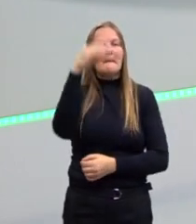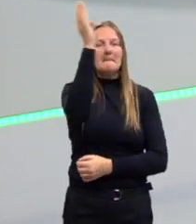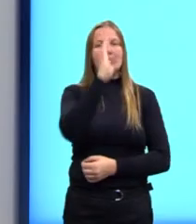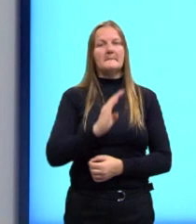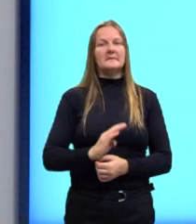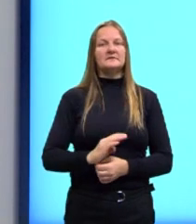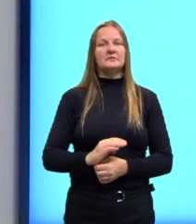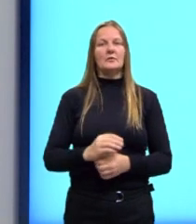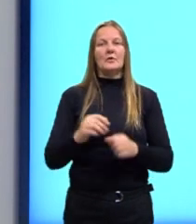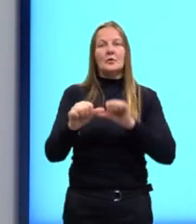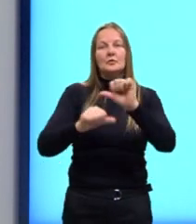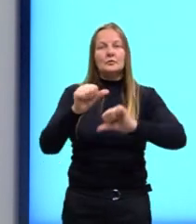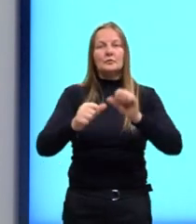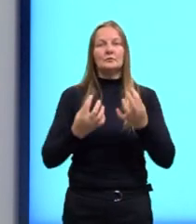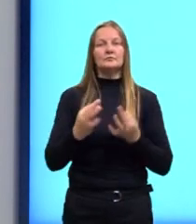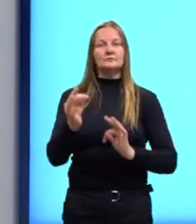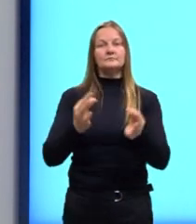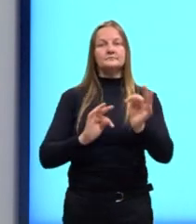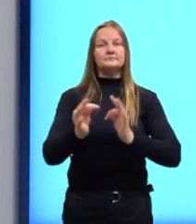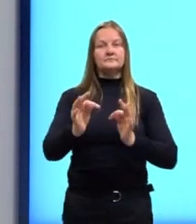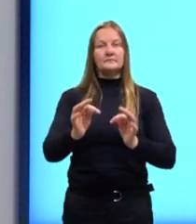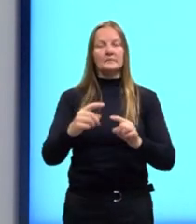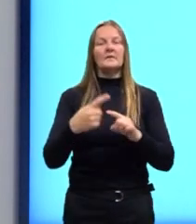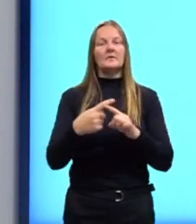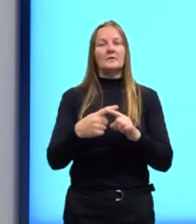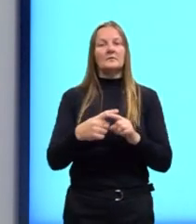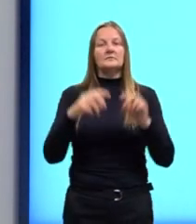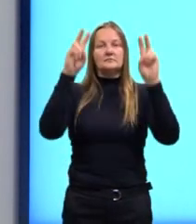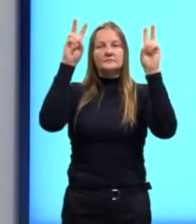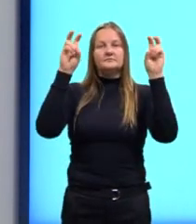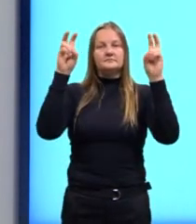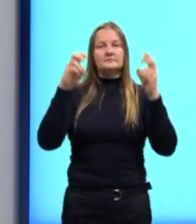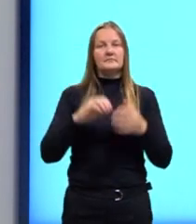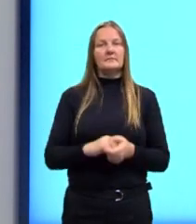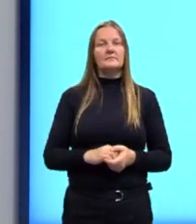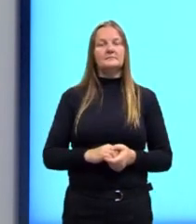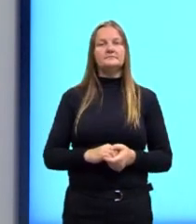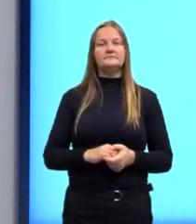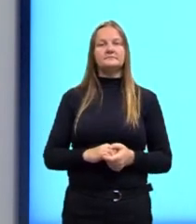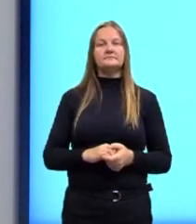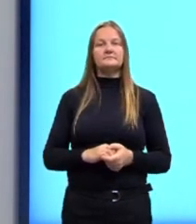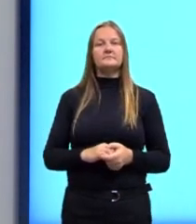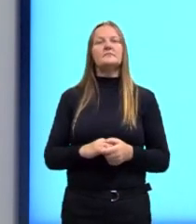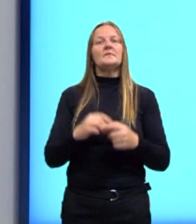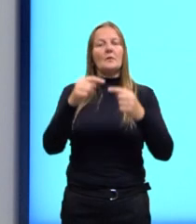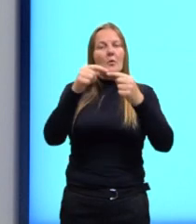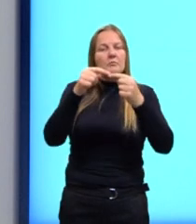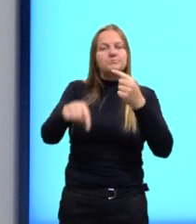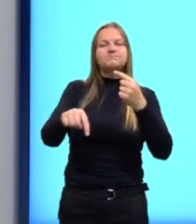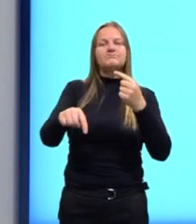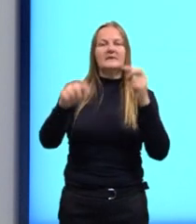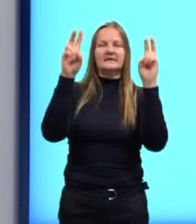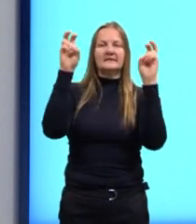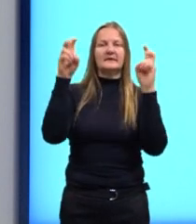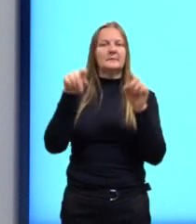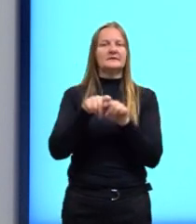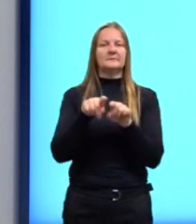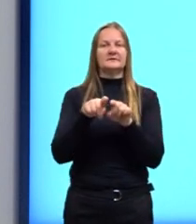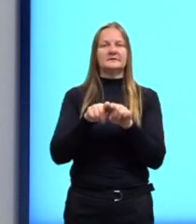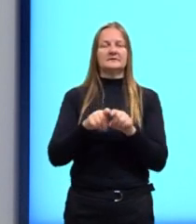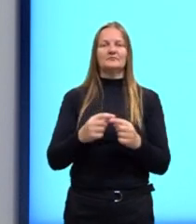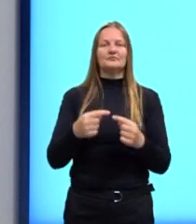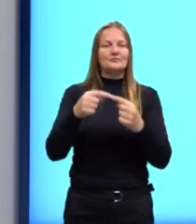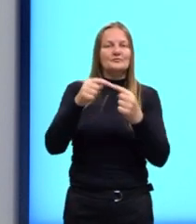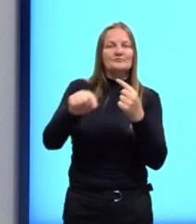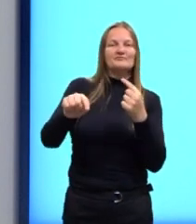Mudanças tecnológicas. Mudanças tecnológicas também é uma fuga do tema não diz respeito